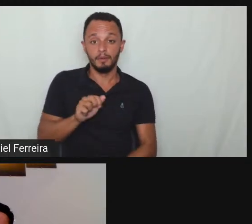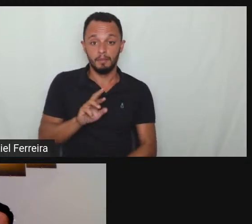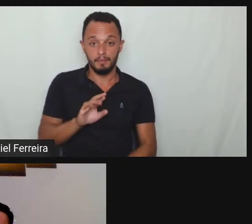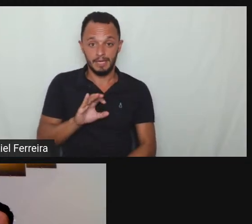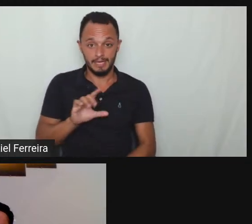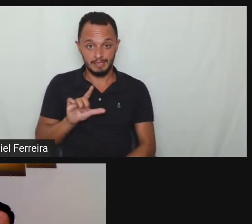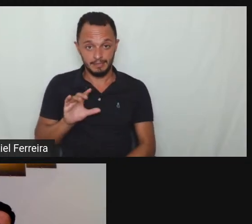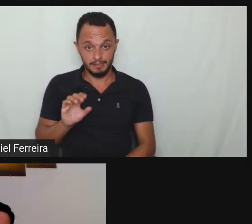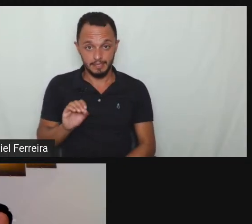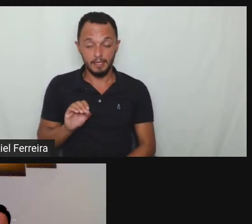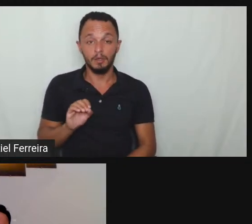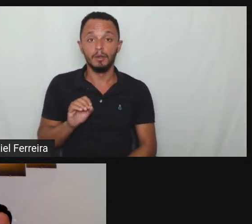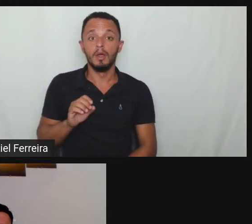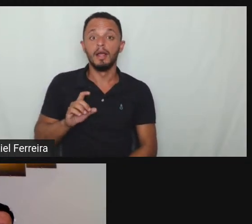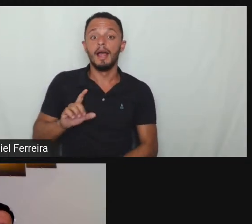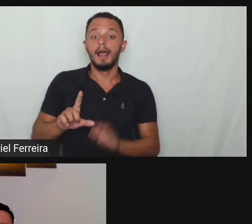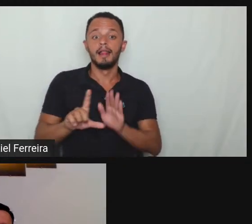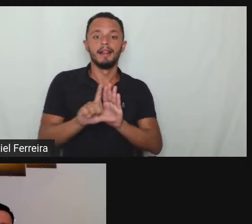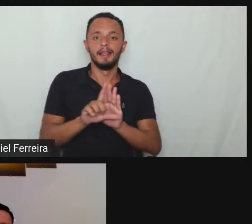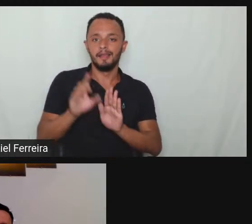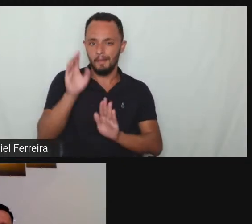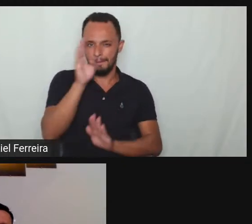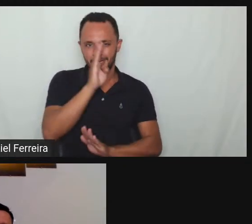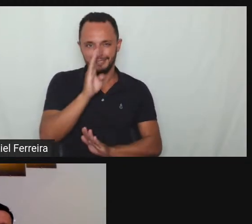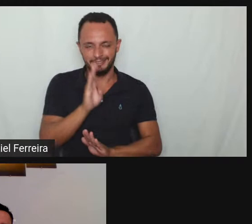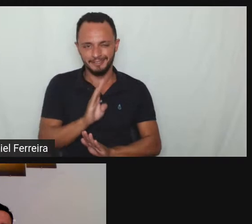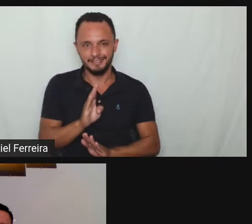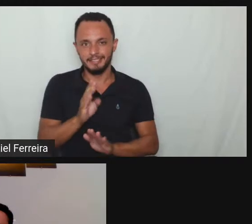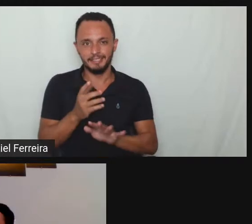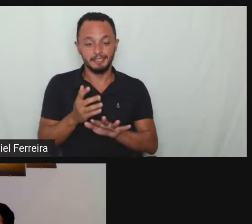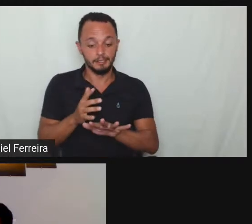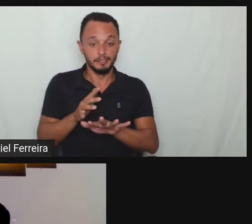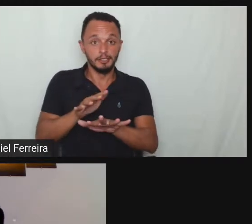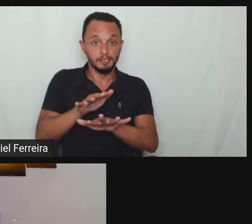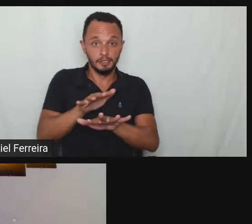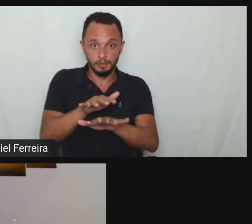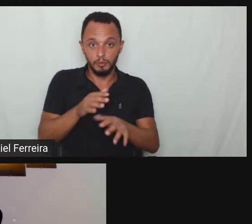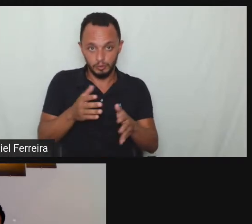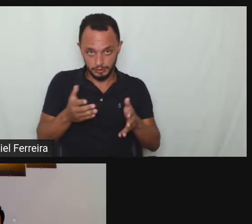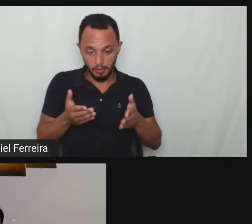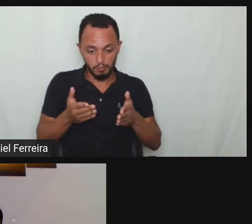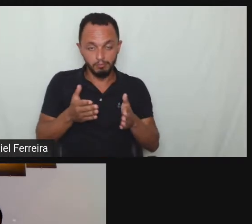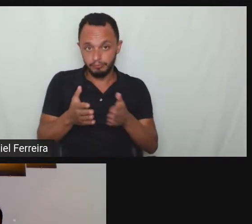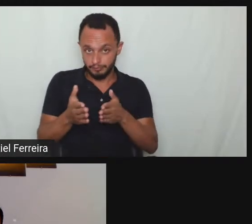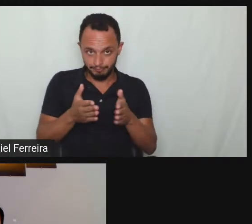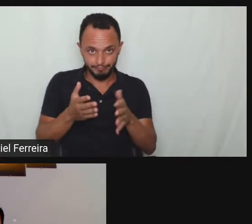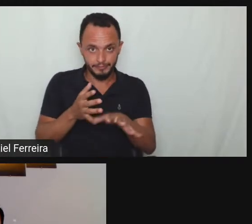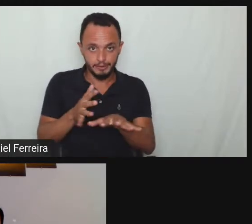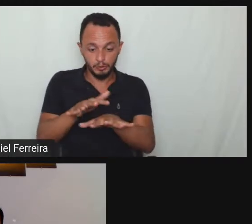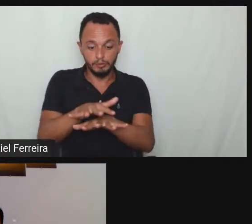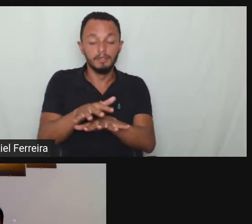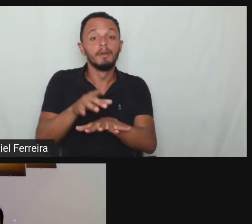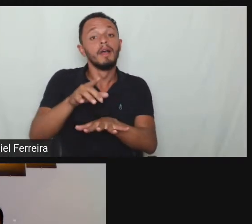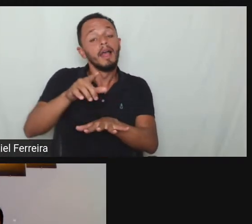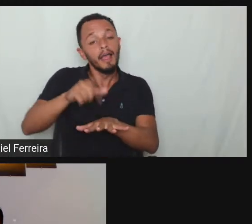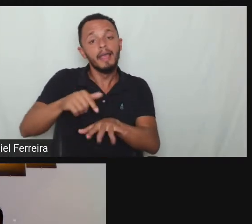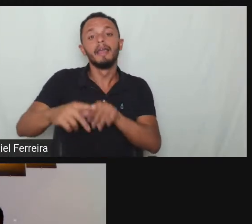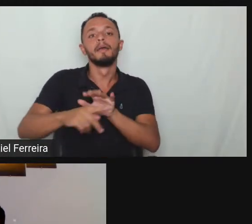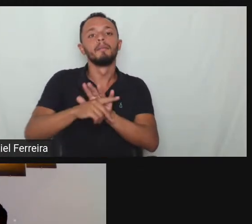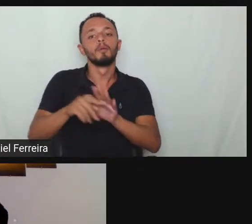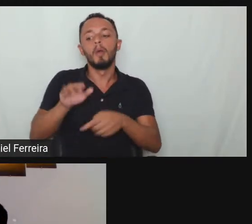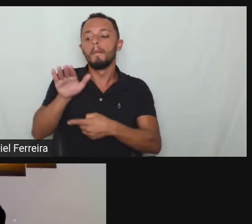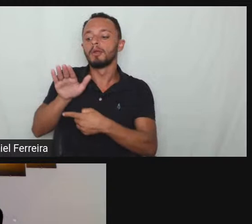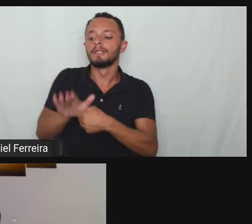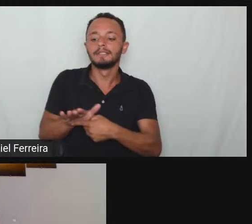brasileira de inclusão ela veio para poder aprimorar o que a Constituição já trouxe de proteção para pessoa com deficiência